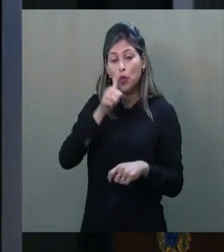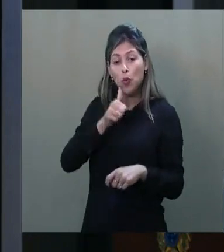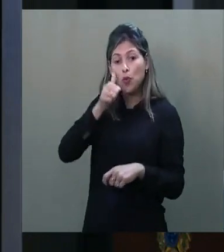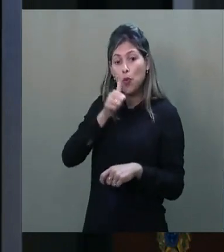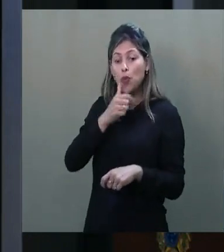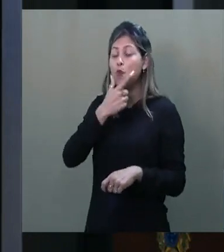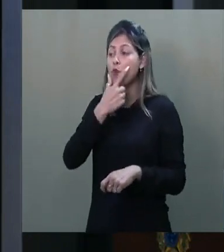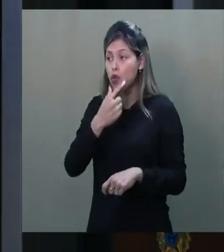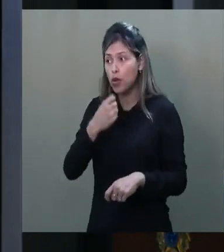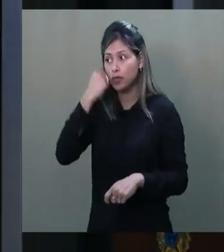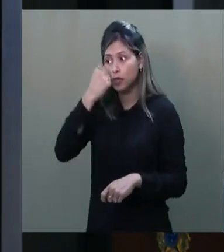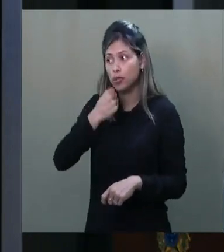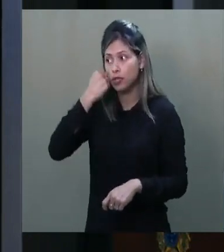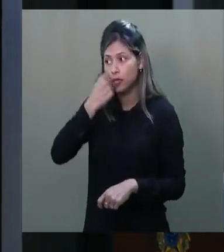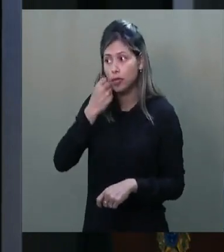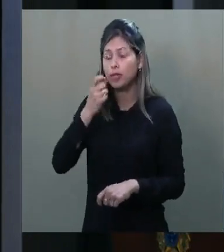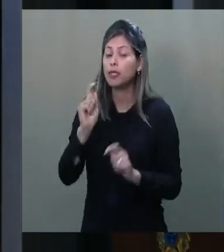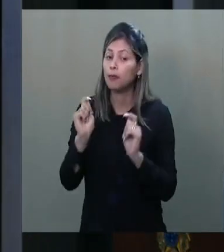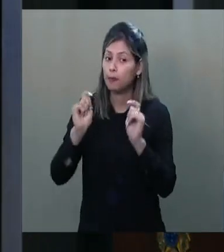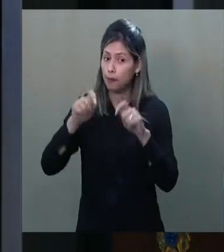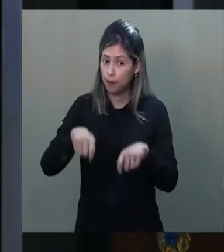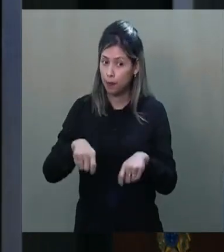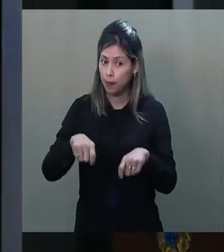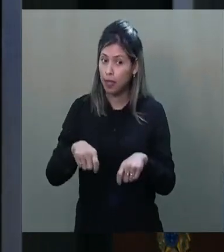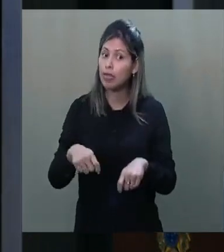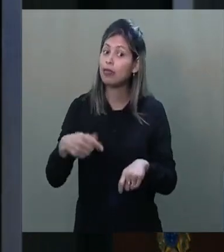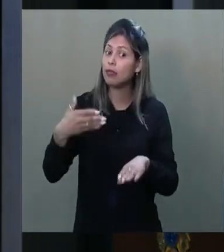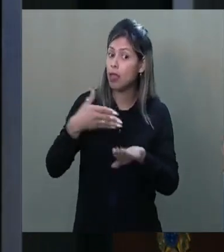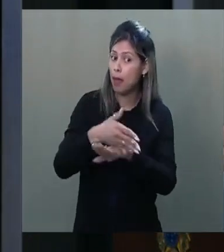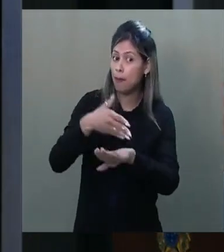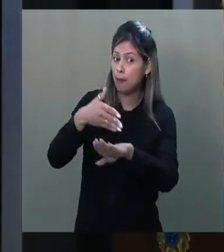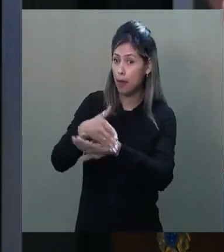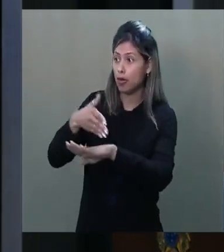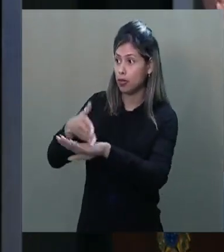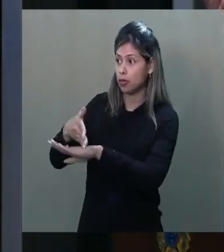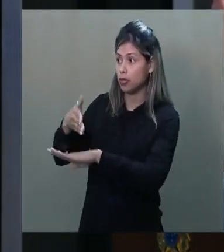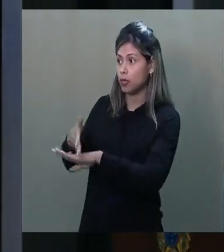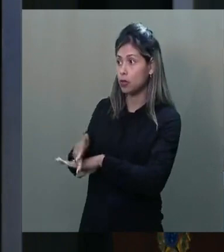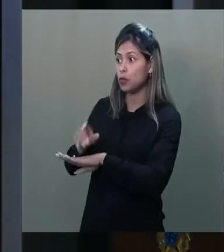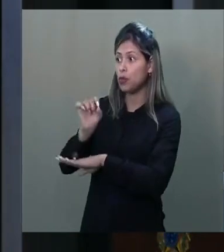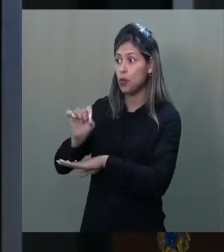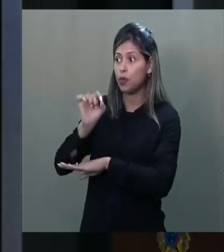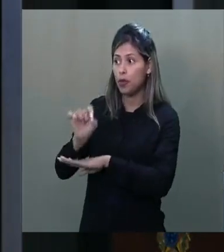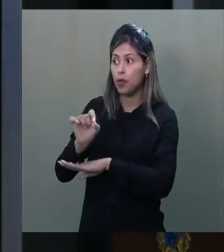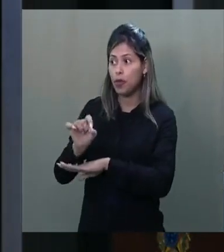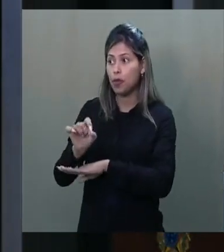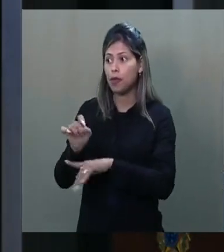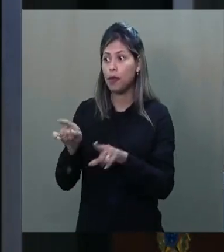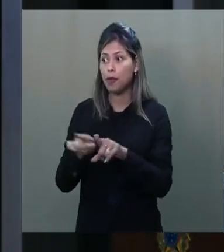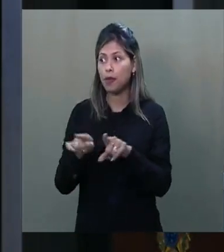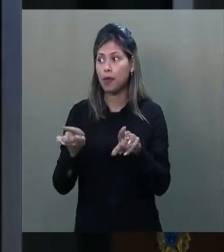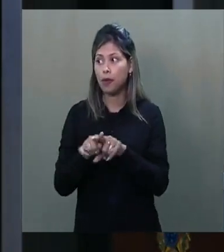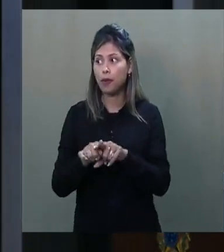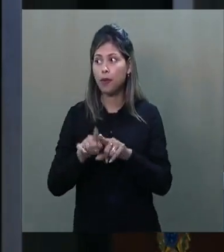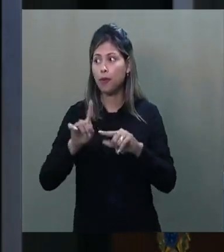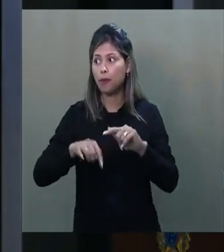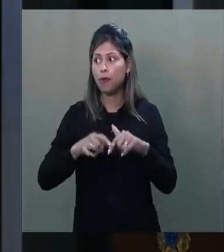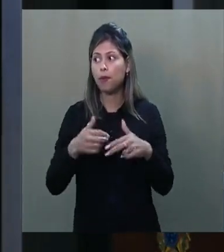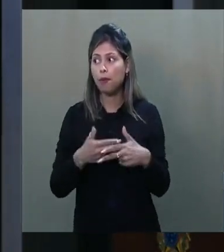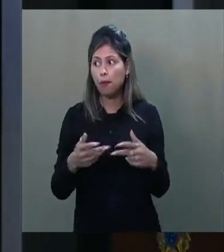saúde e agradeço na presença e nome do presidente do Senado, Rodrigo Pacheco.